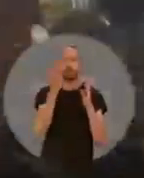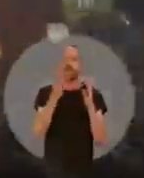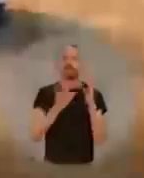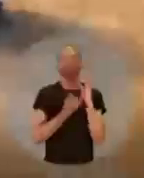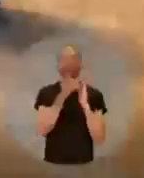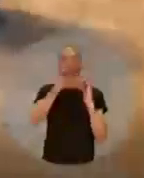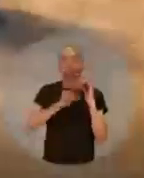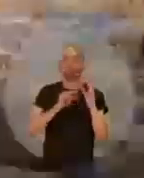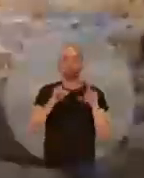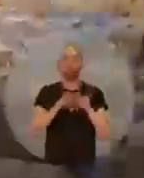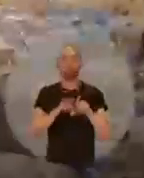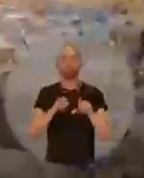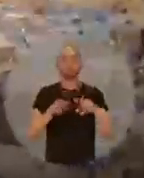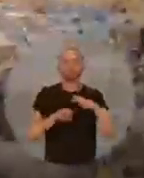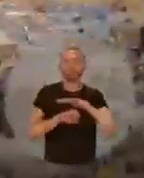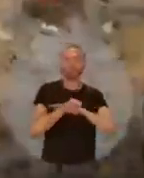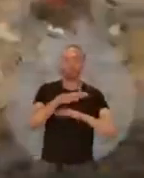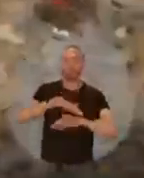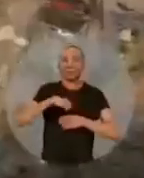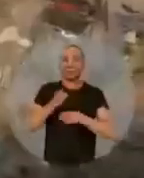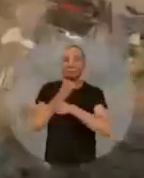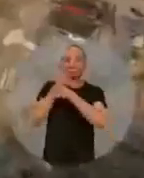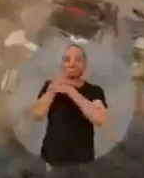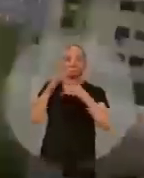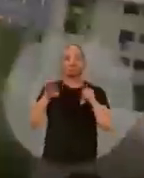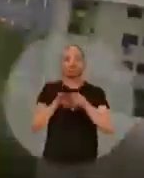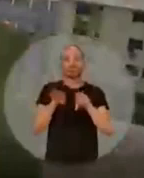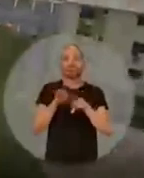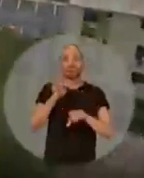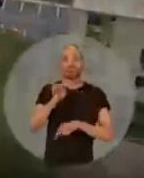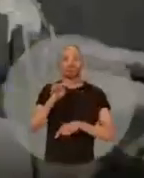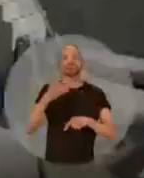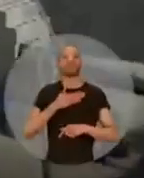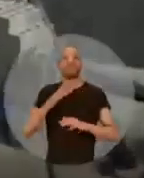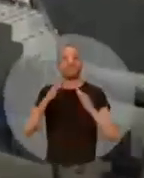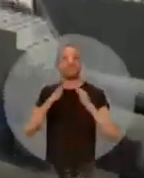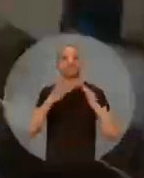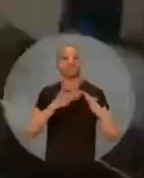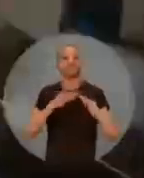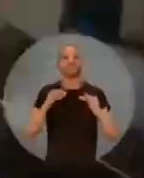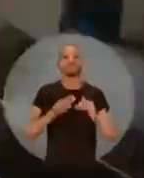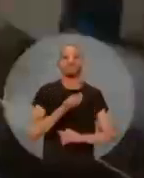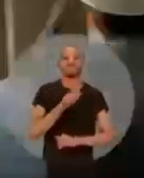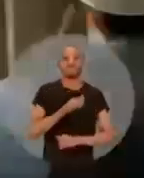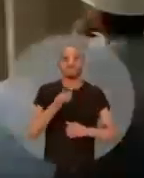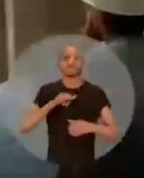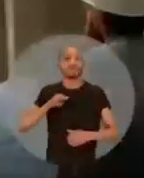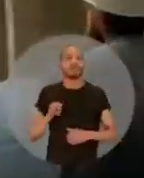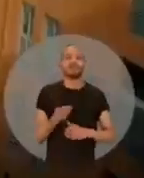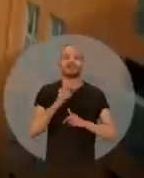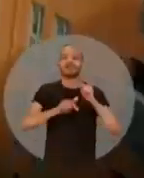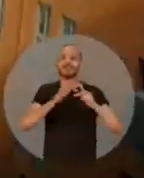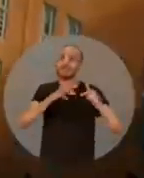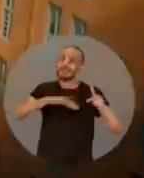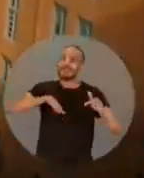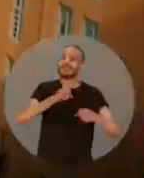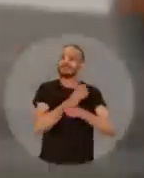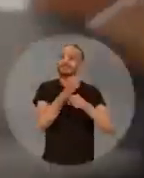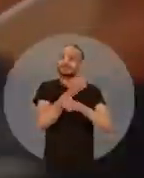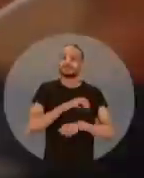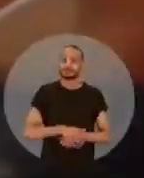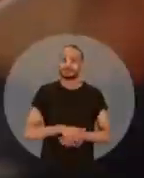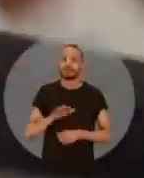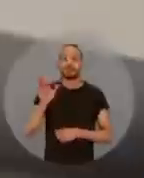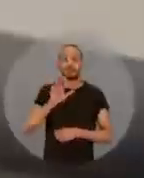inflação. Lula vai voltar a investir em grandes obras, inclusive no Minha Casa Minha Vida, gerando milhões de empregos na construção.